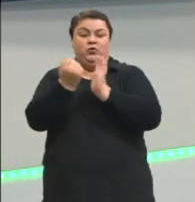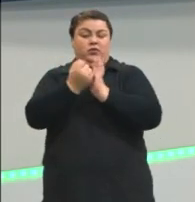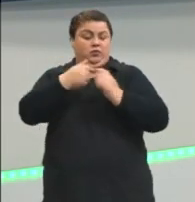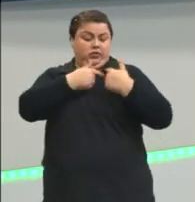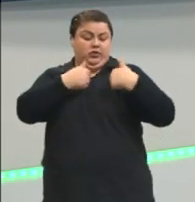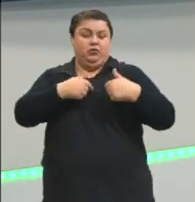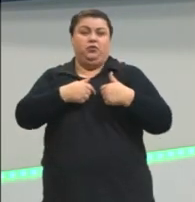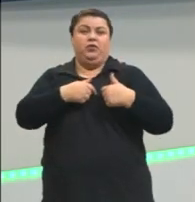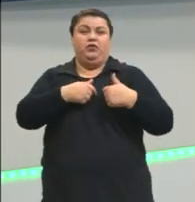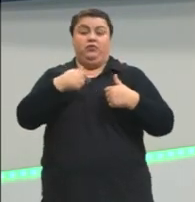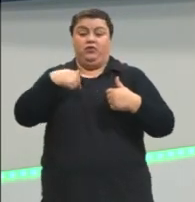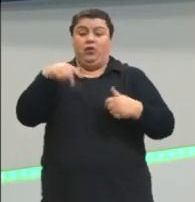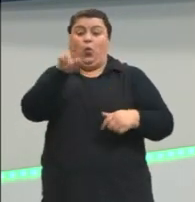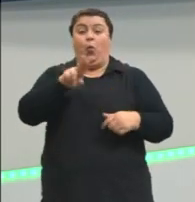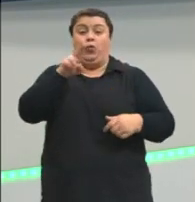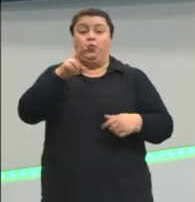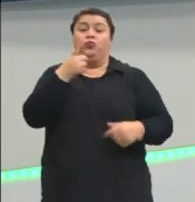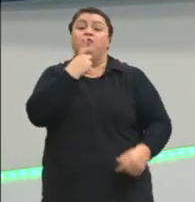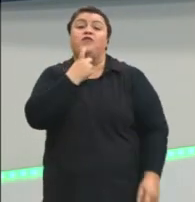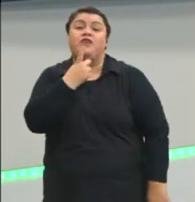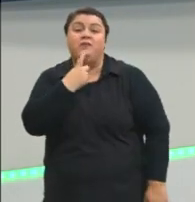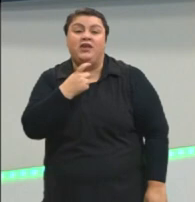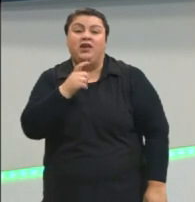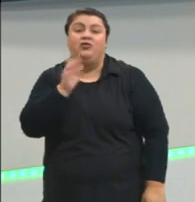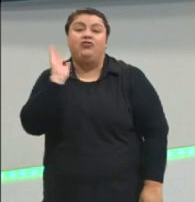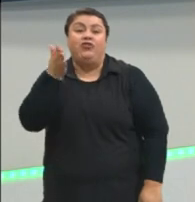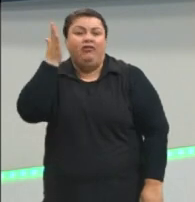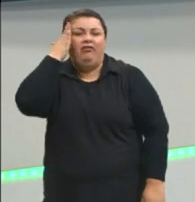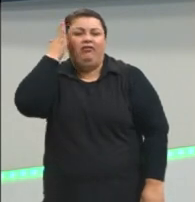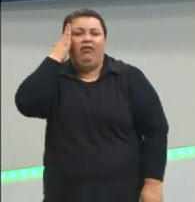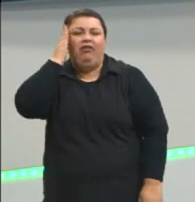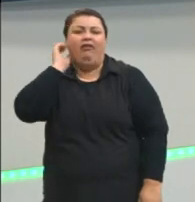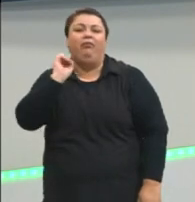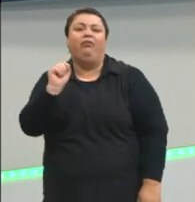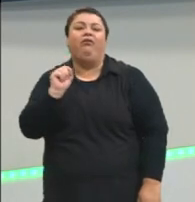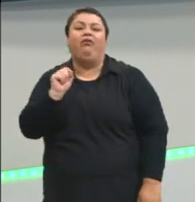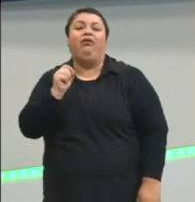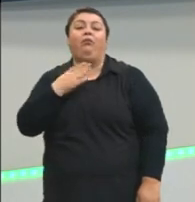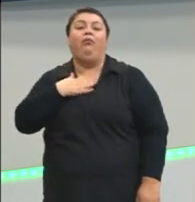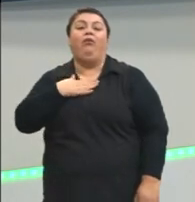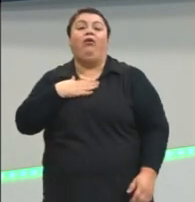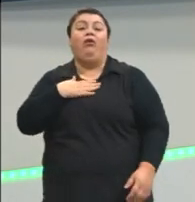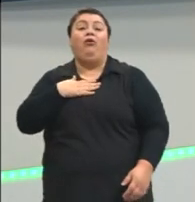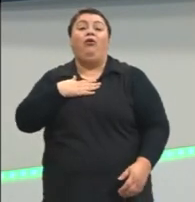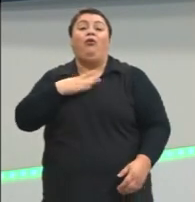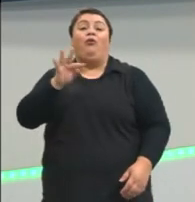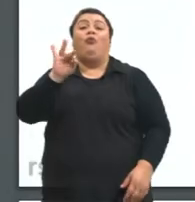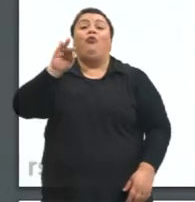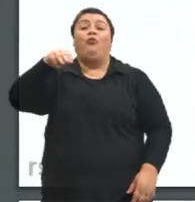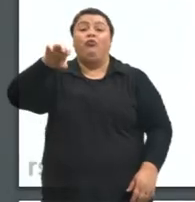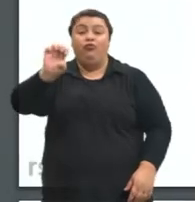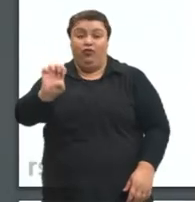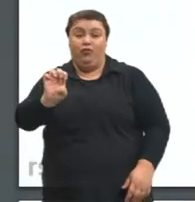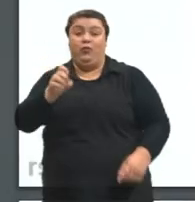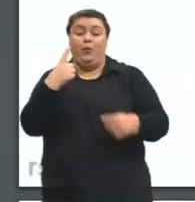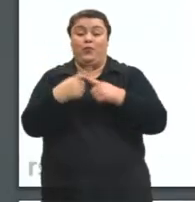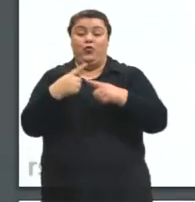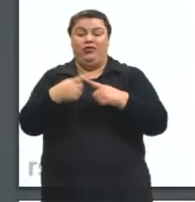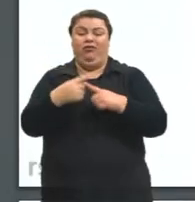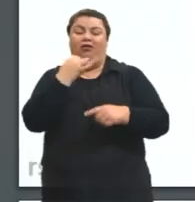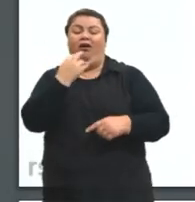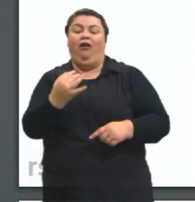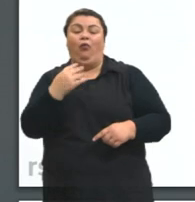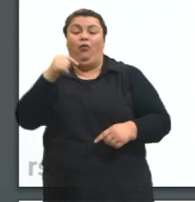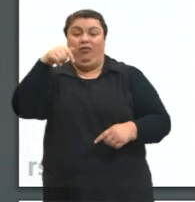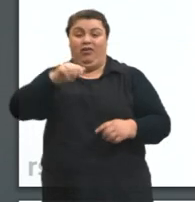vestidinha de vermelho. Todo mundo sabe o time para o qual eu torço aqui no Rio Grande do Sul. Porque a cor aqui no futebol tem um